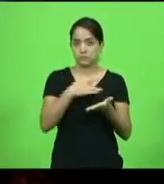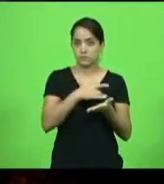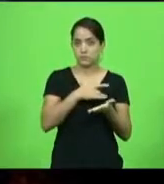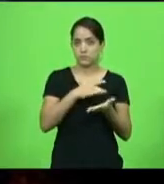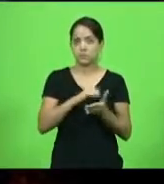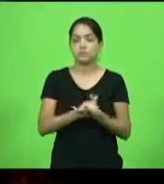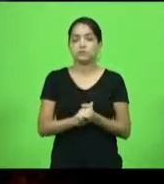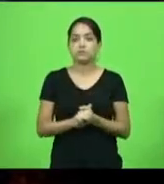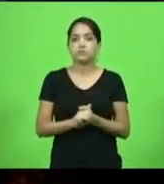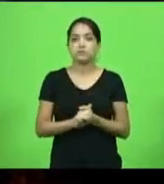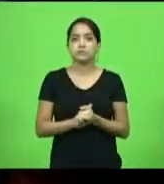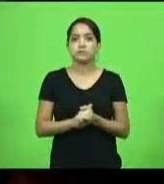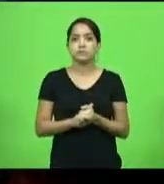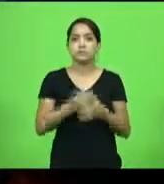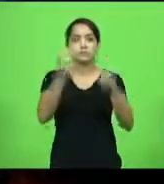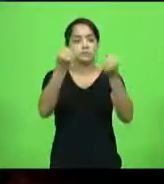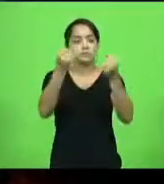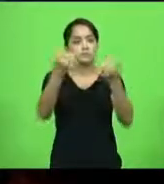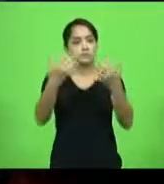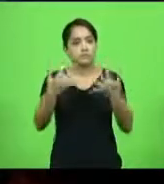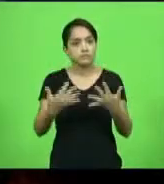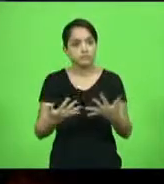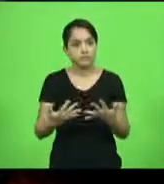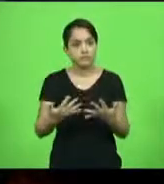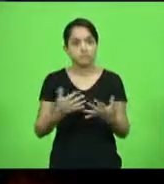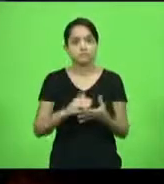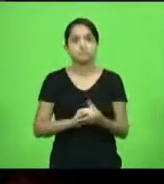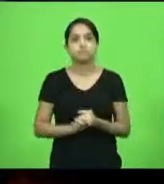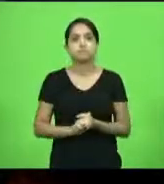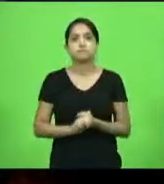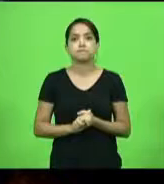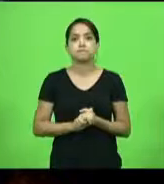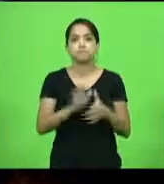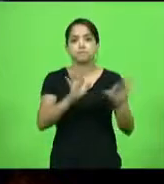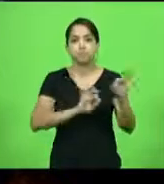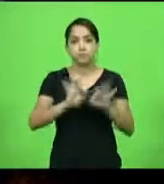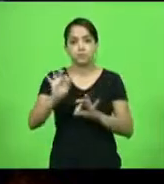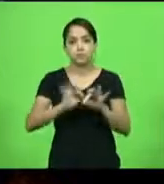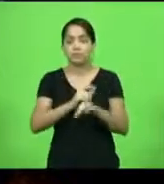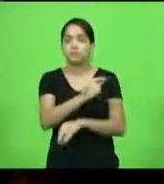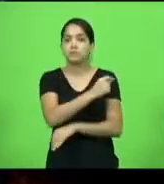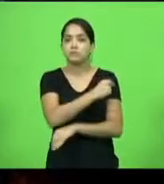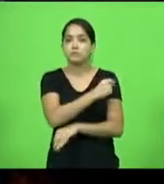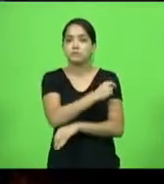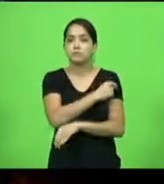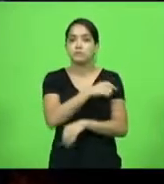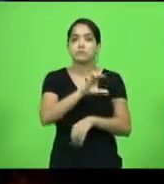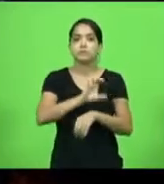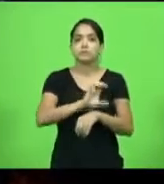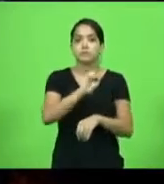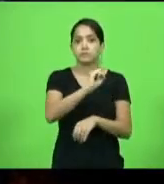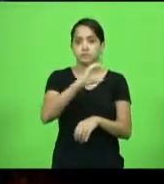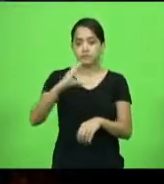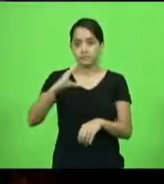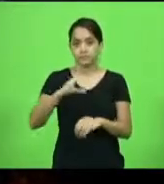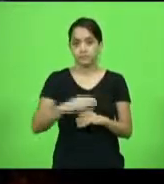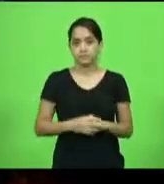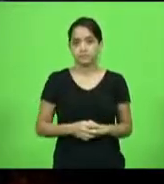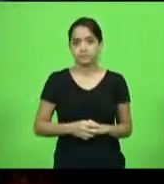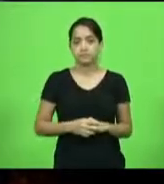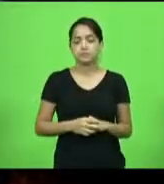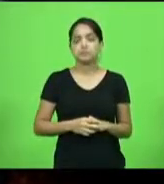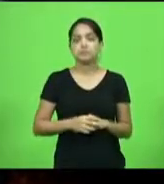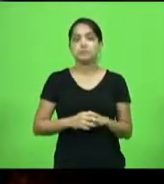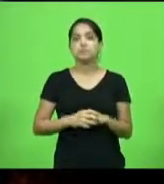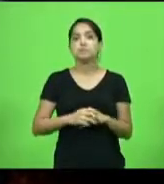a fim de prestar esclarecimentos sobre o plano de vacinação para o Estado de Santa Catarina. Momento